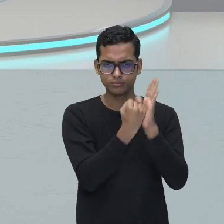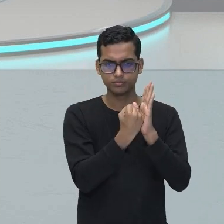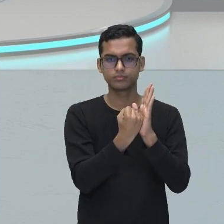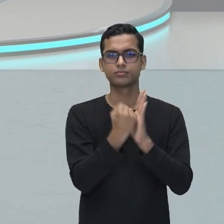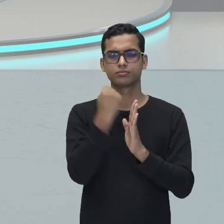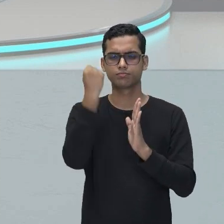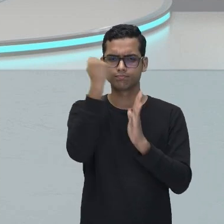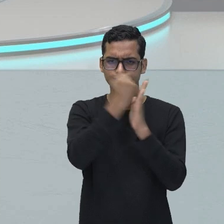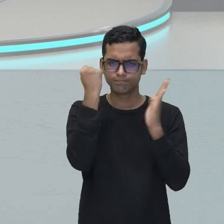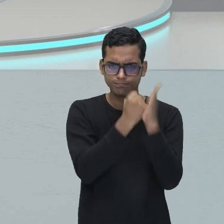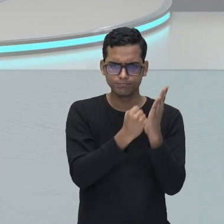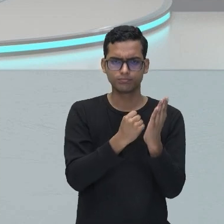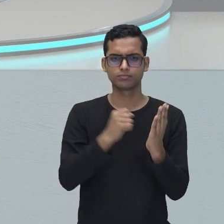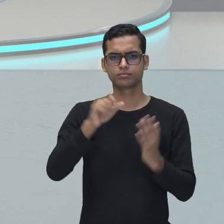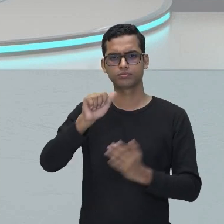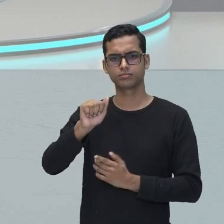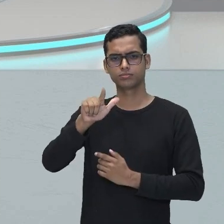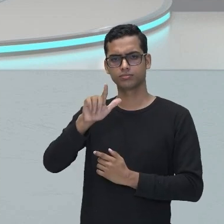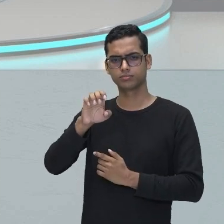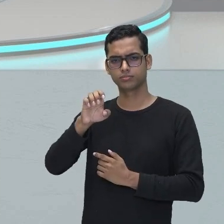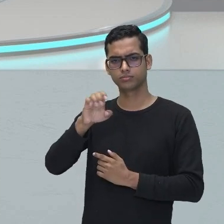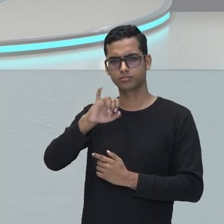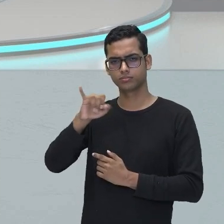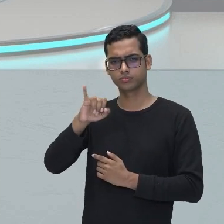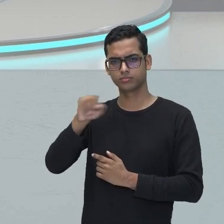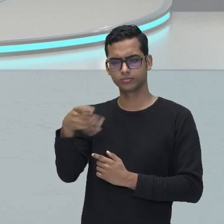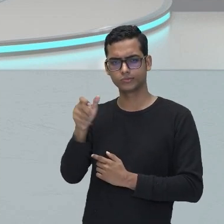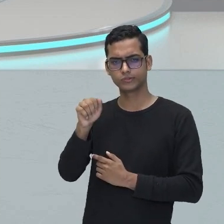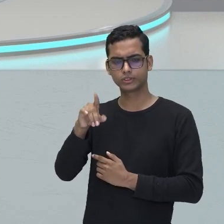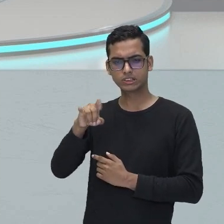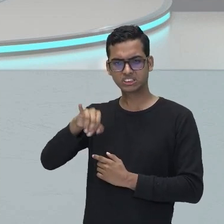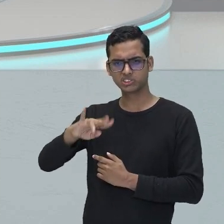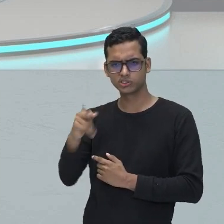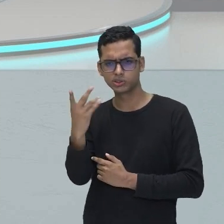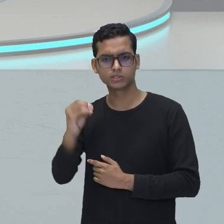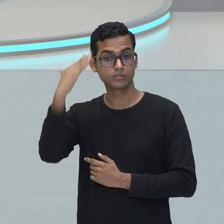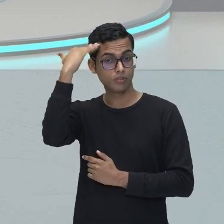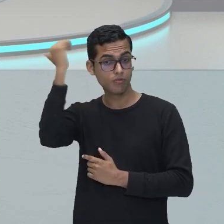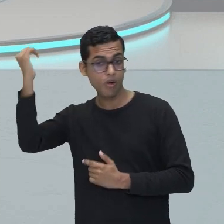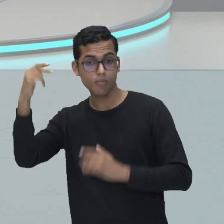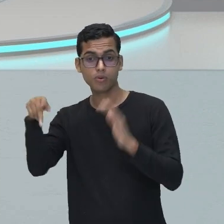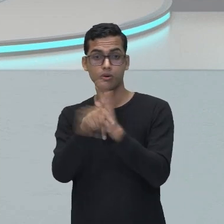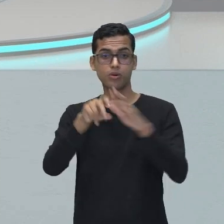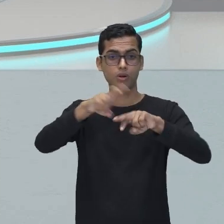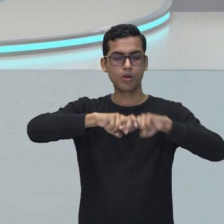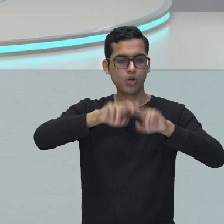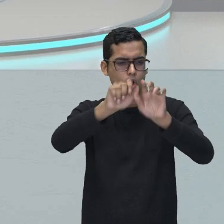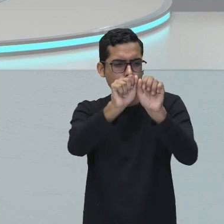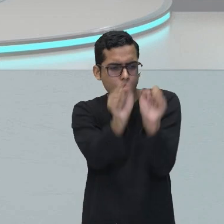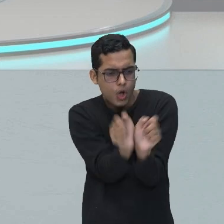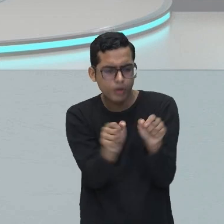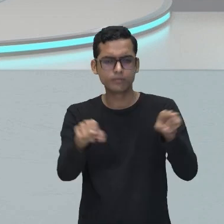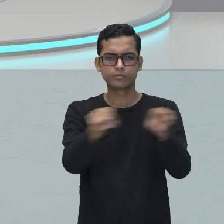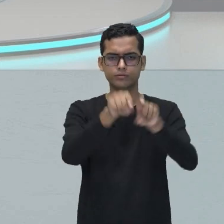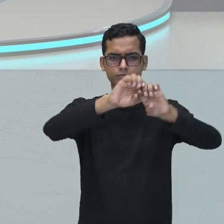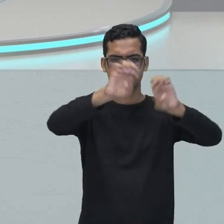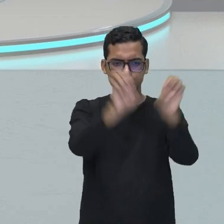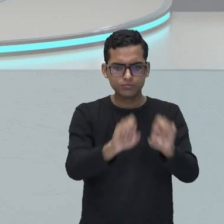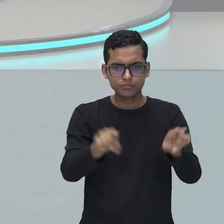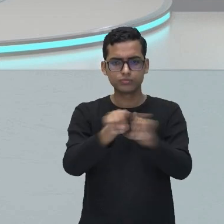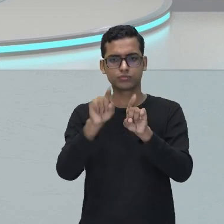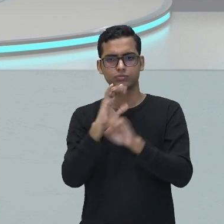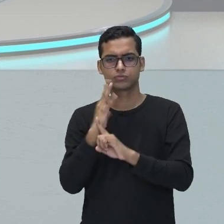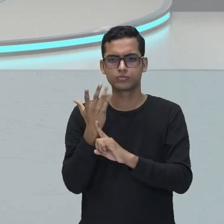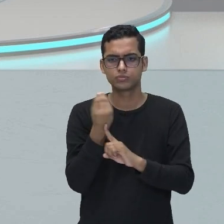internacionalmente. Então, ele é conhecido na sua escultura, na arquitetura, e